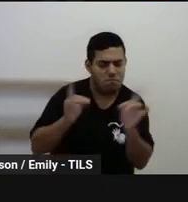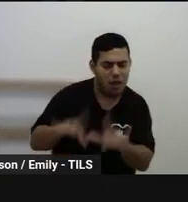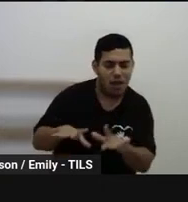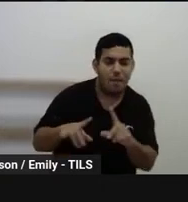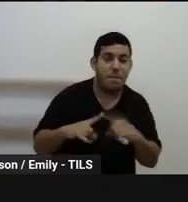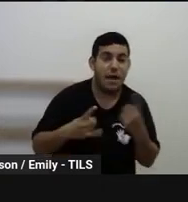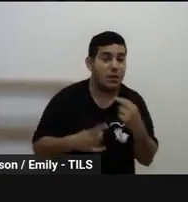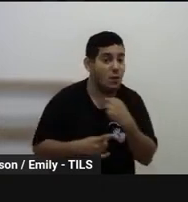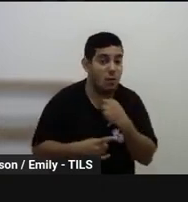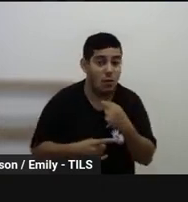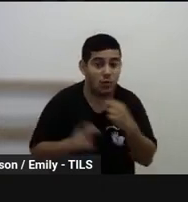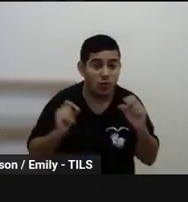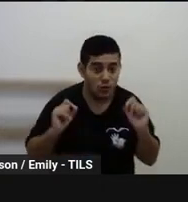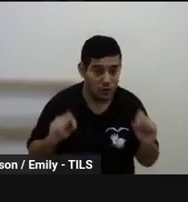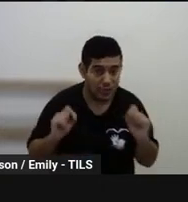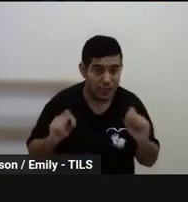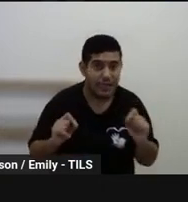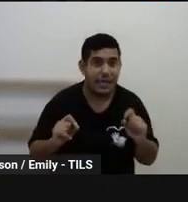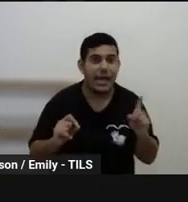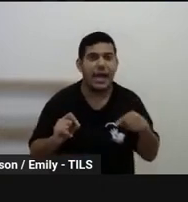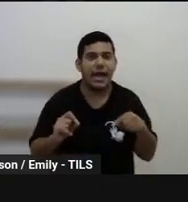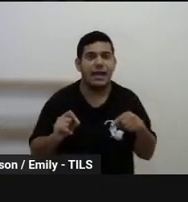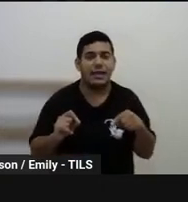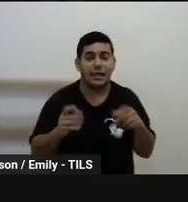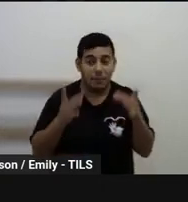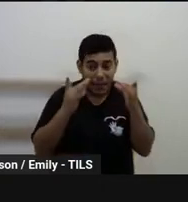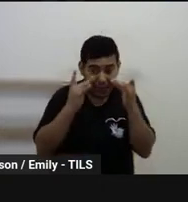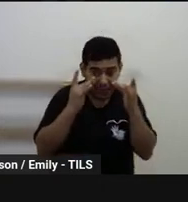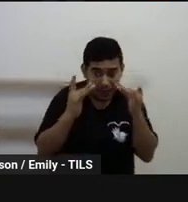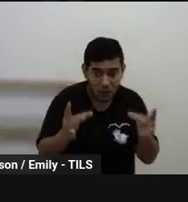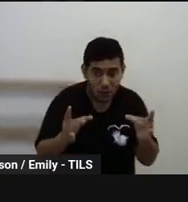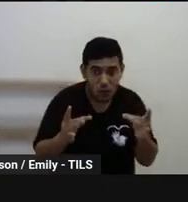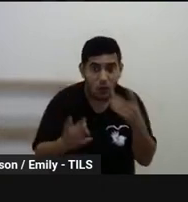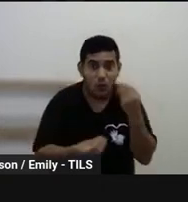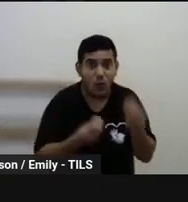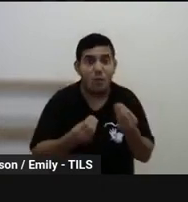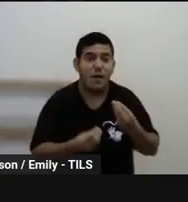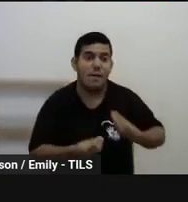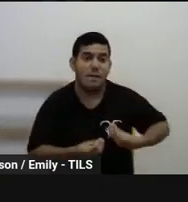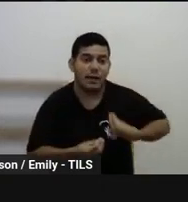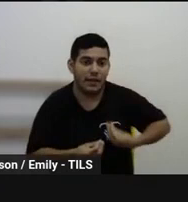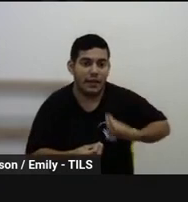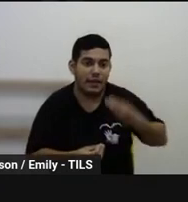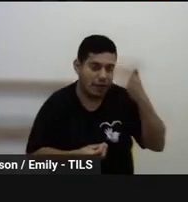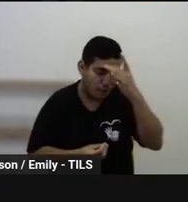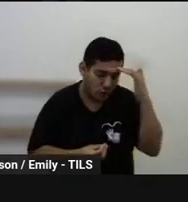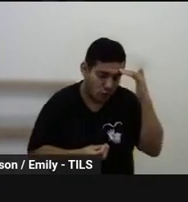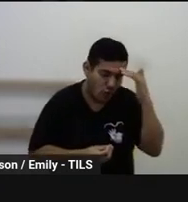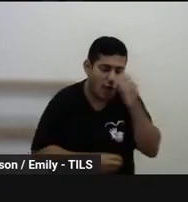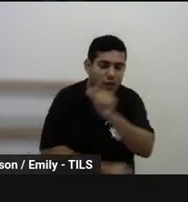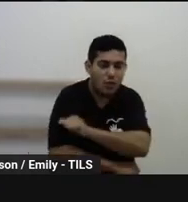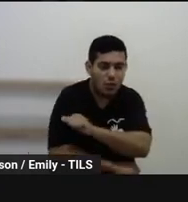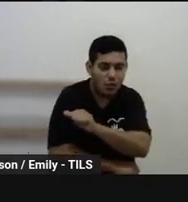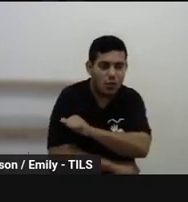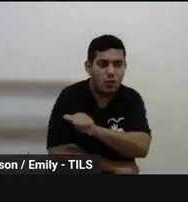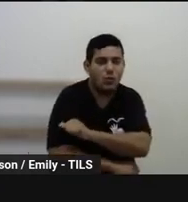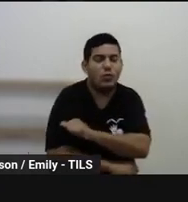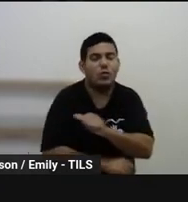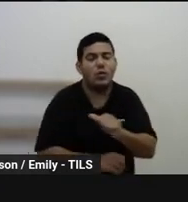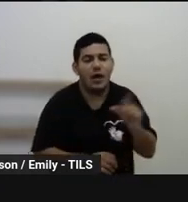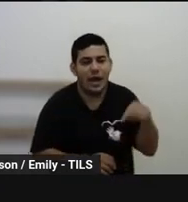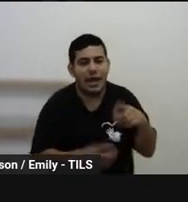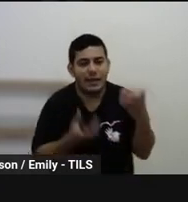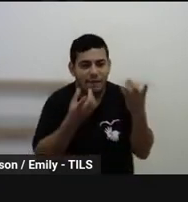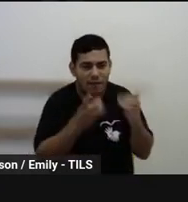pode, né, deixar de estar atento a essa presença desses alunos, desses estudantes que são de